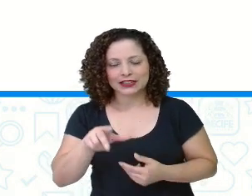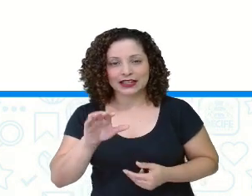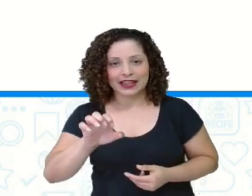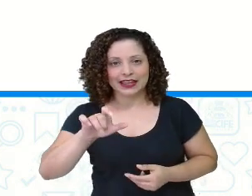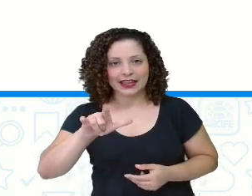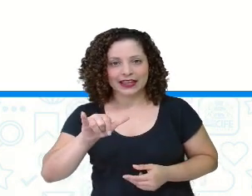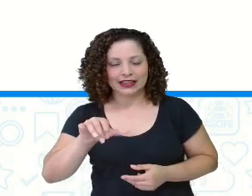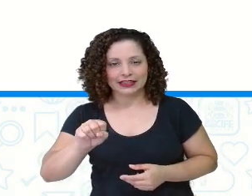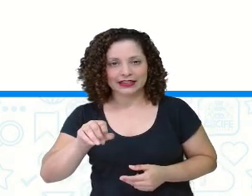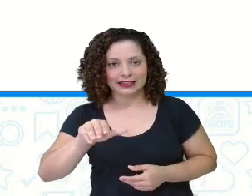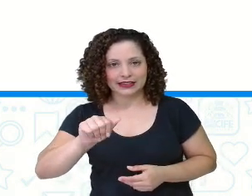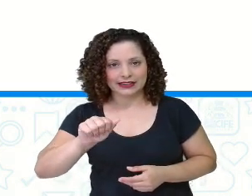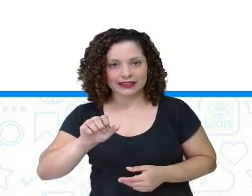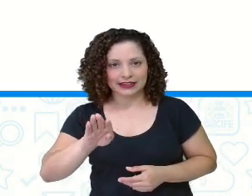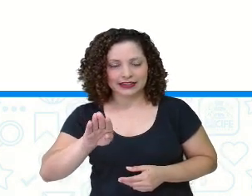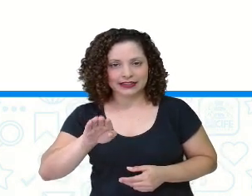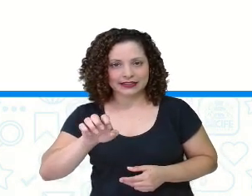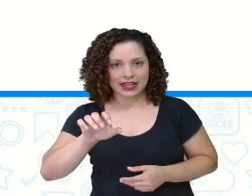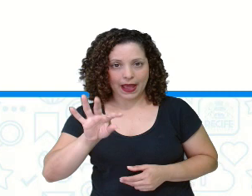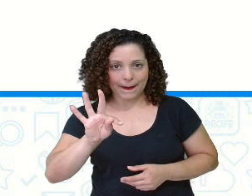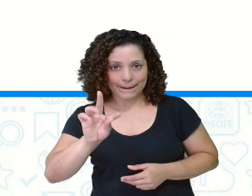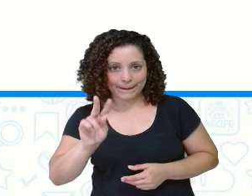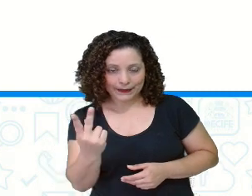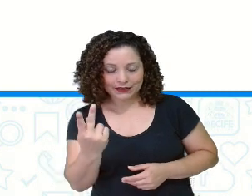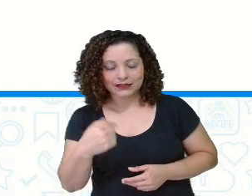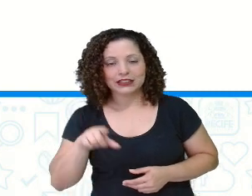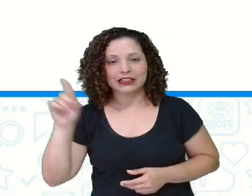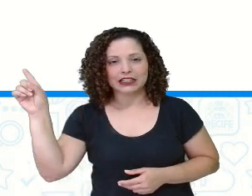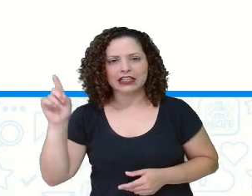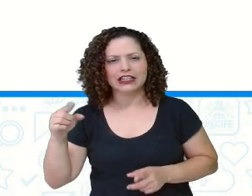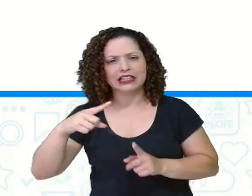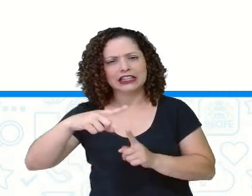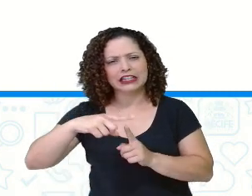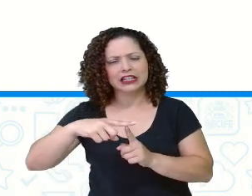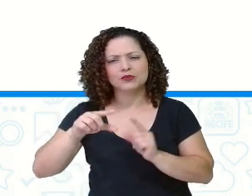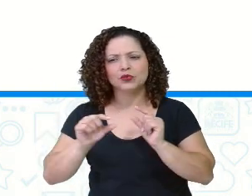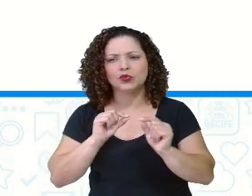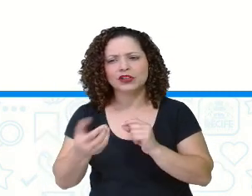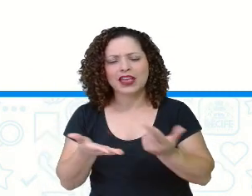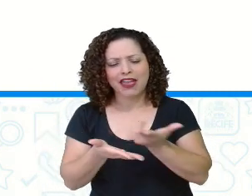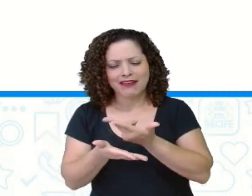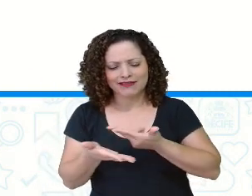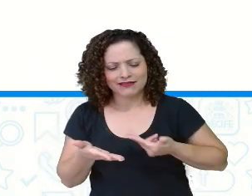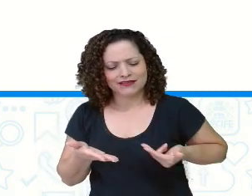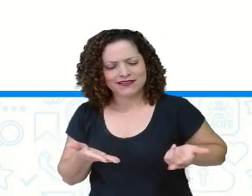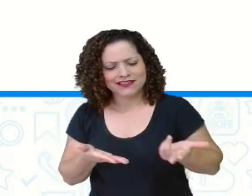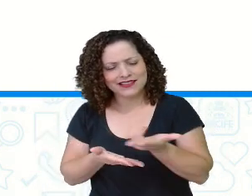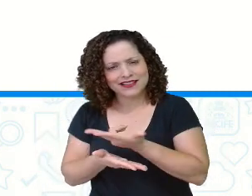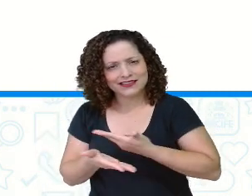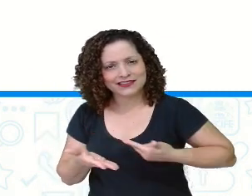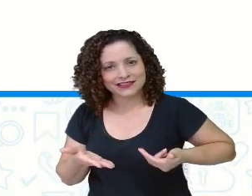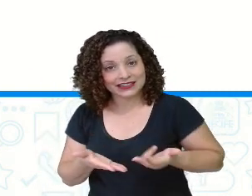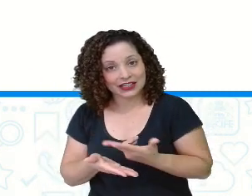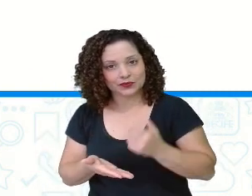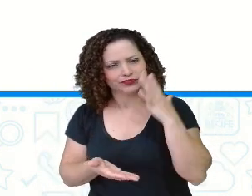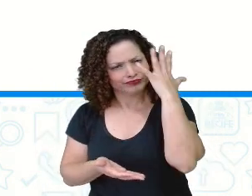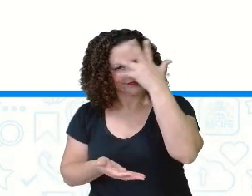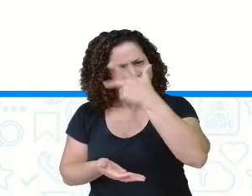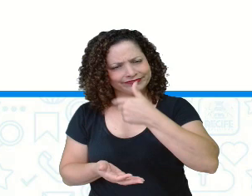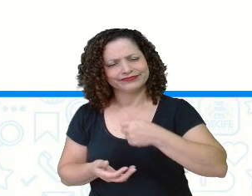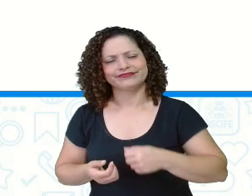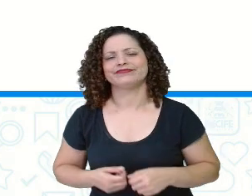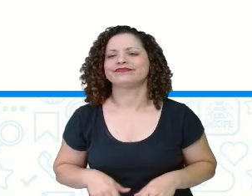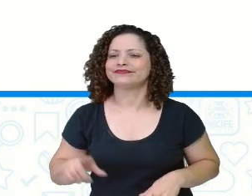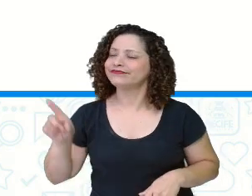ilustração é que é um tipo de ilustração em aquarela. Isso mesmo. Observa aí o detalhe dessa ilustração.